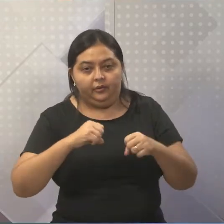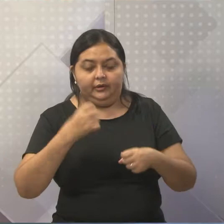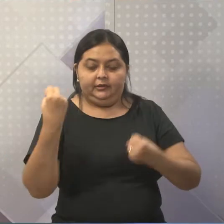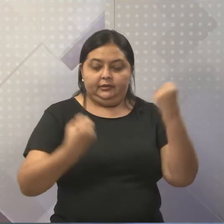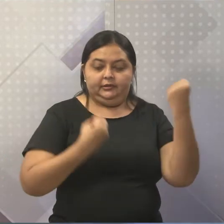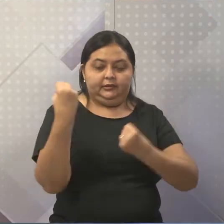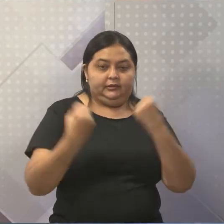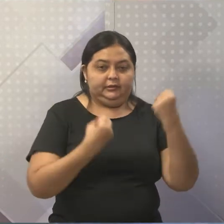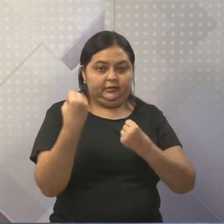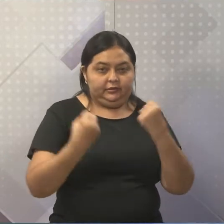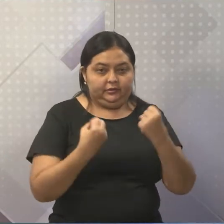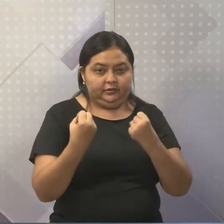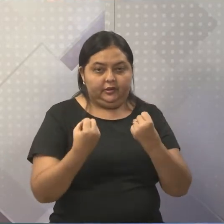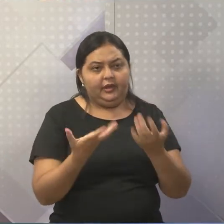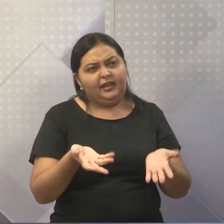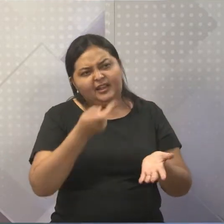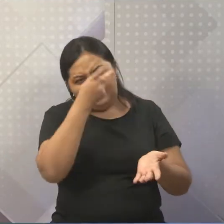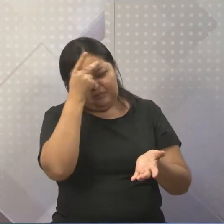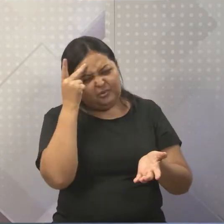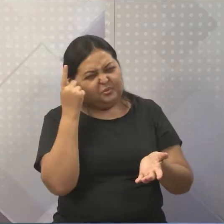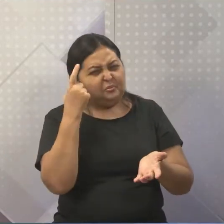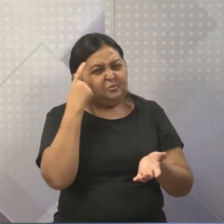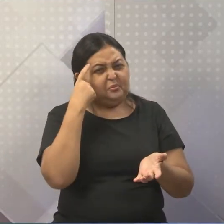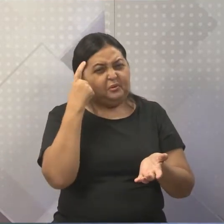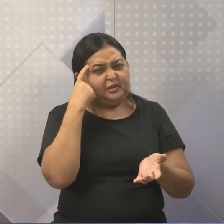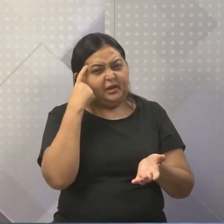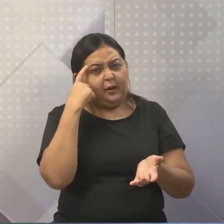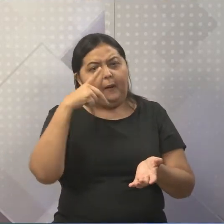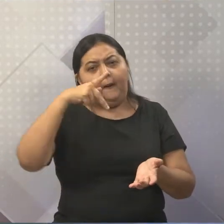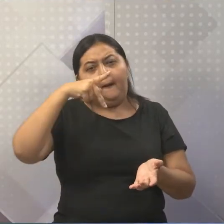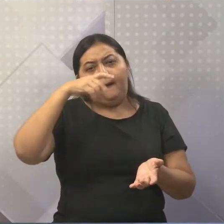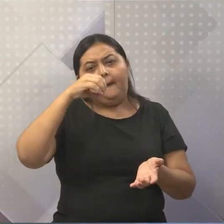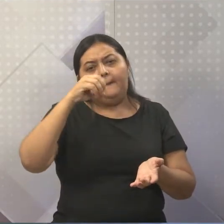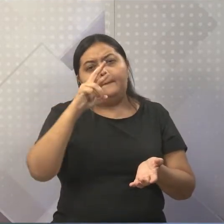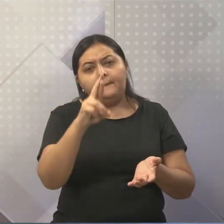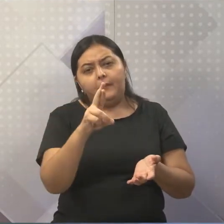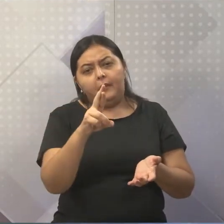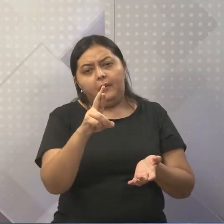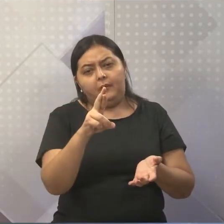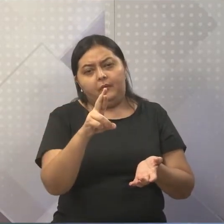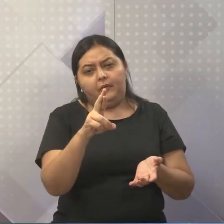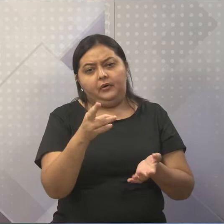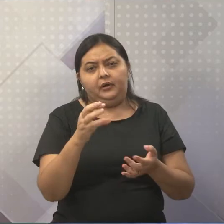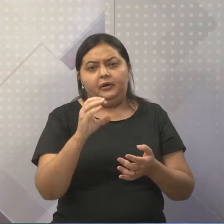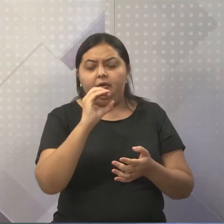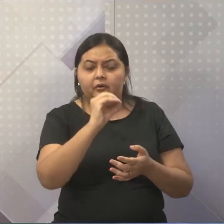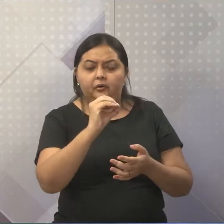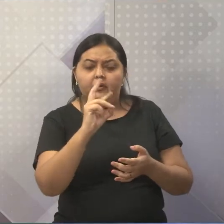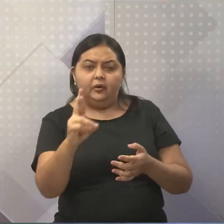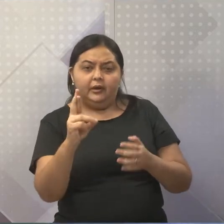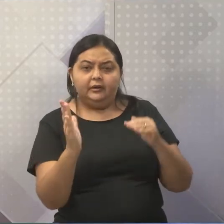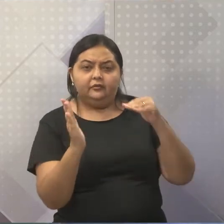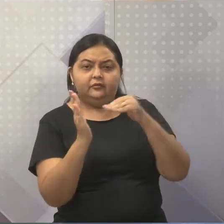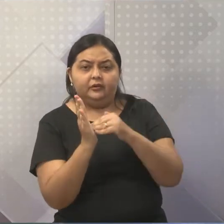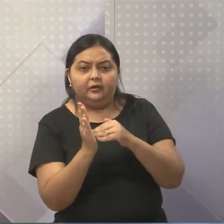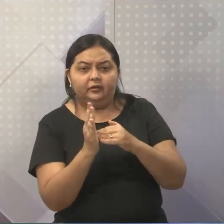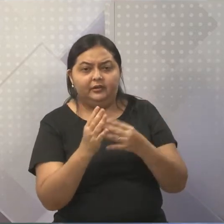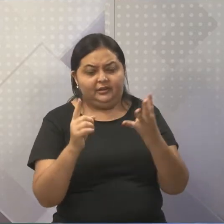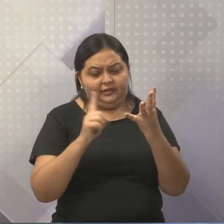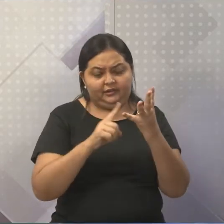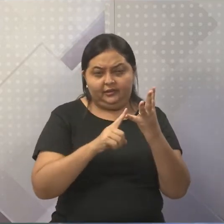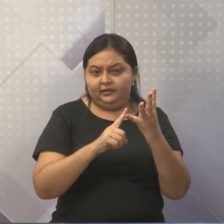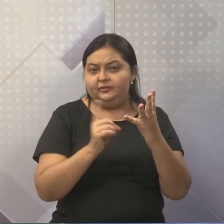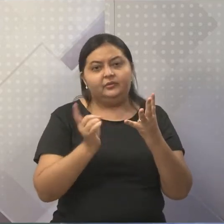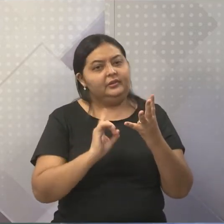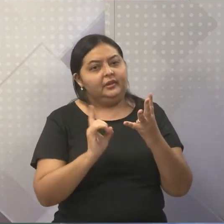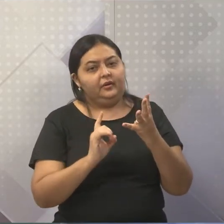E alguém pode ainda questionar, Pedro. Ah, e o verbo por? Termina em OR. Não teria uma quarta conjugação? Não. Porque o verbo